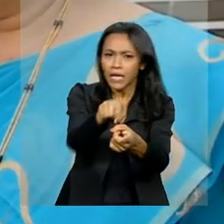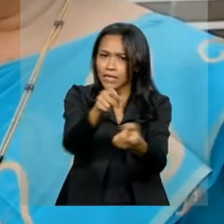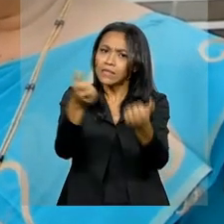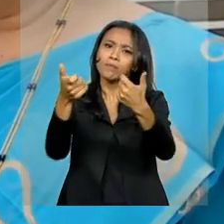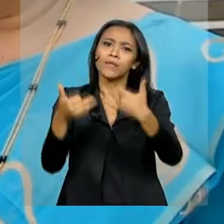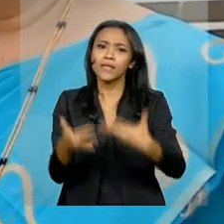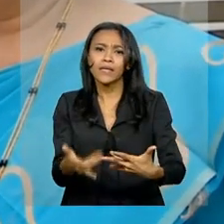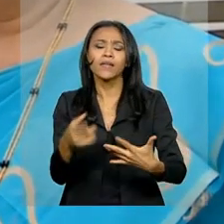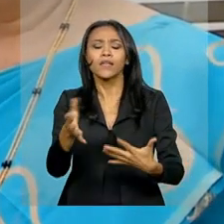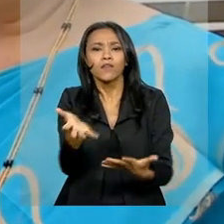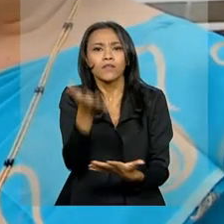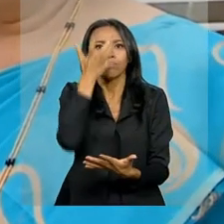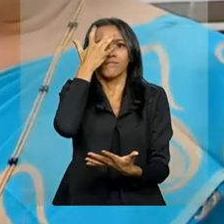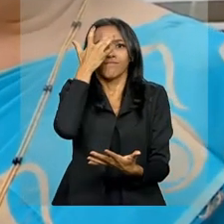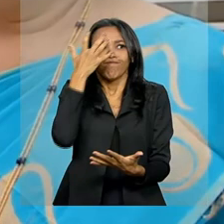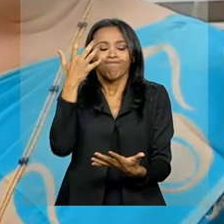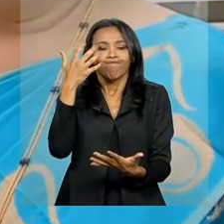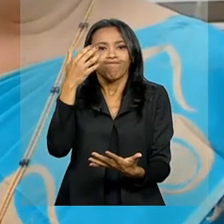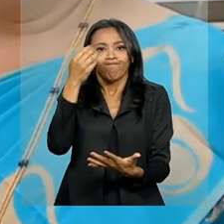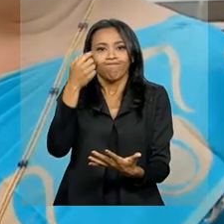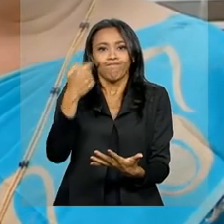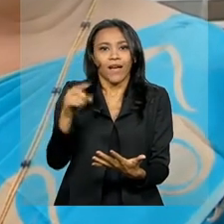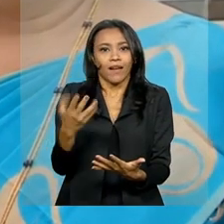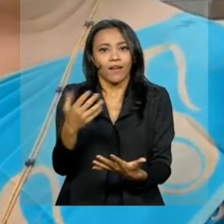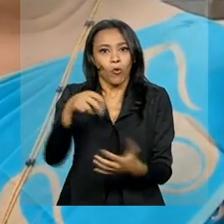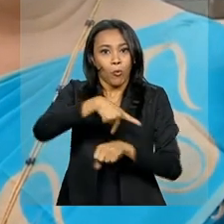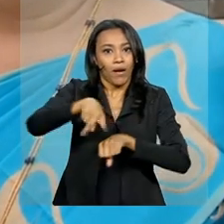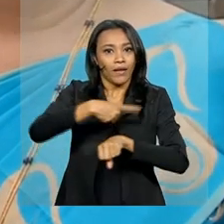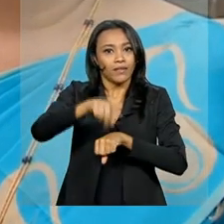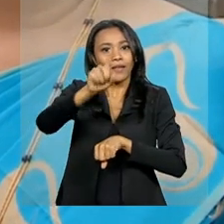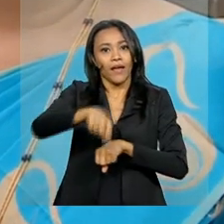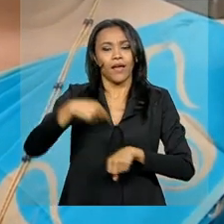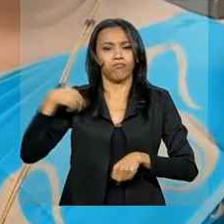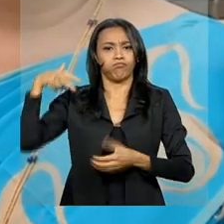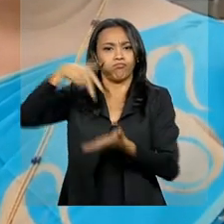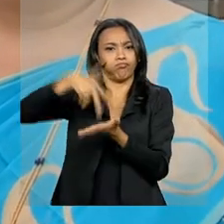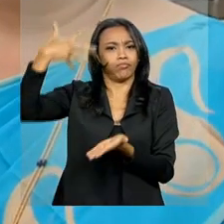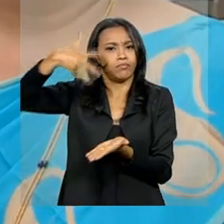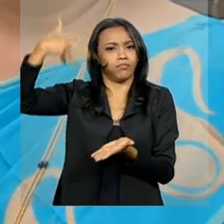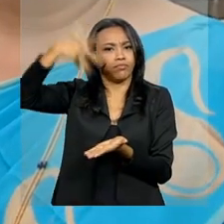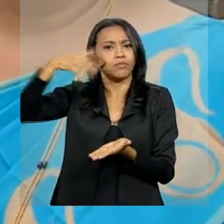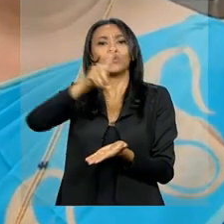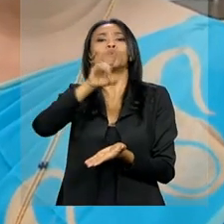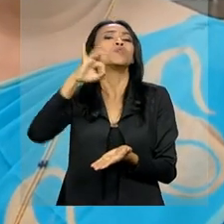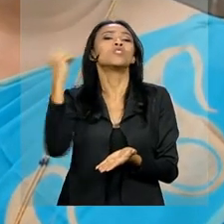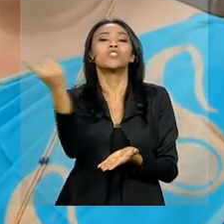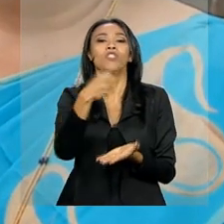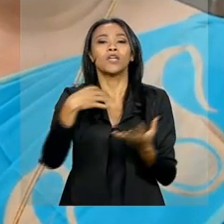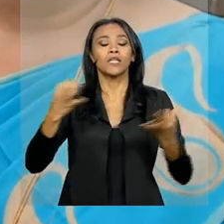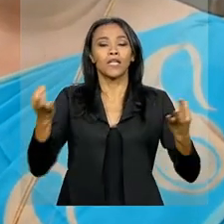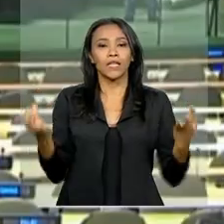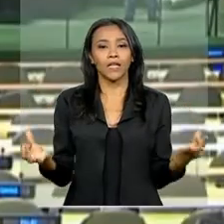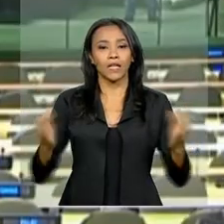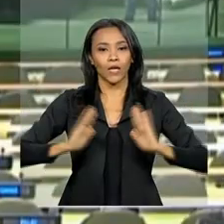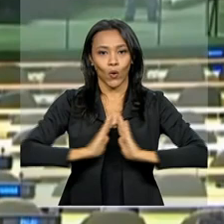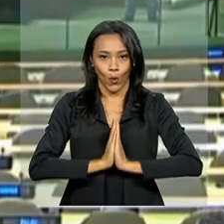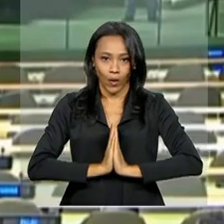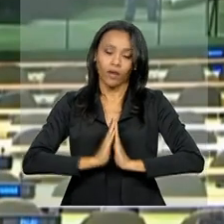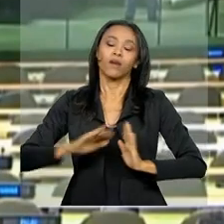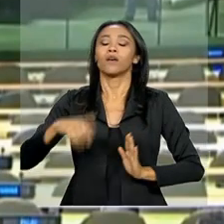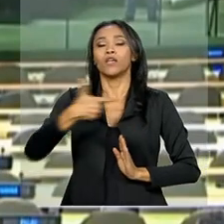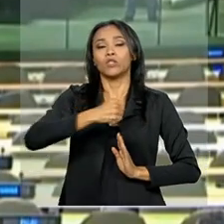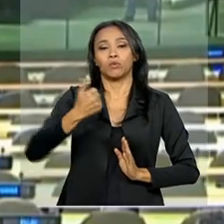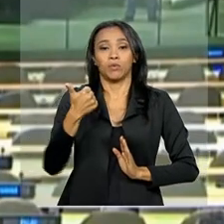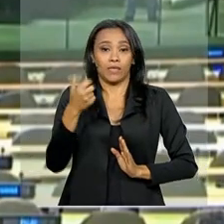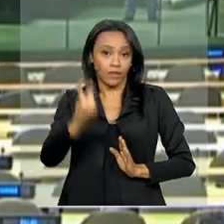momentos mais marcantes da Assembleia Geral para a Índia foi a declaração do Dia Internacional da Yoga, em 2015. Na ONU,